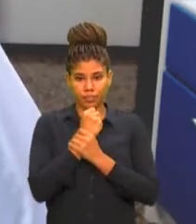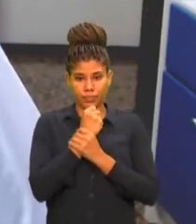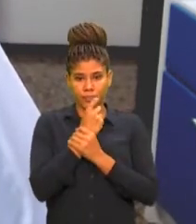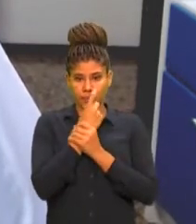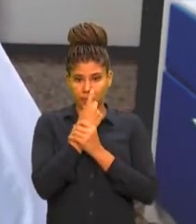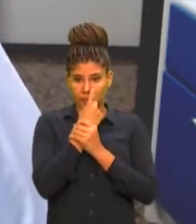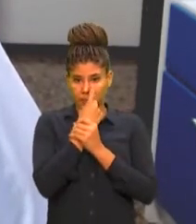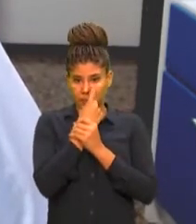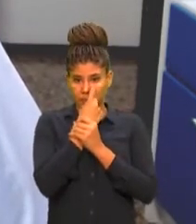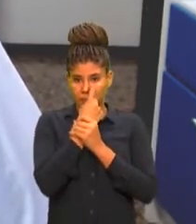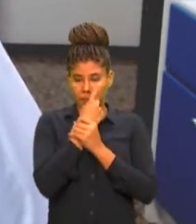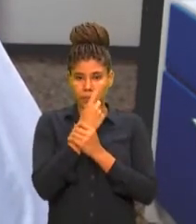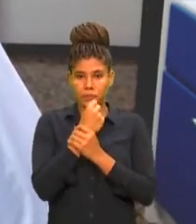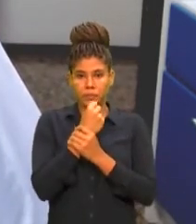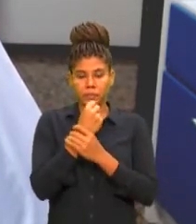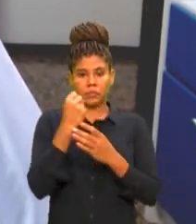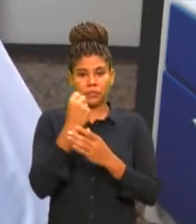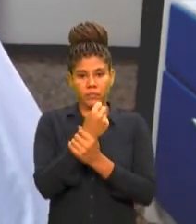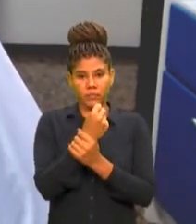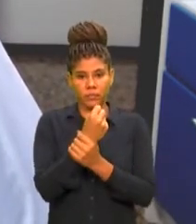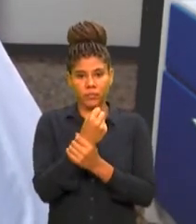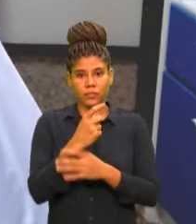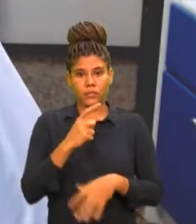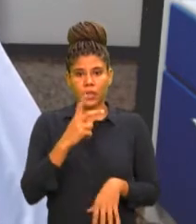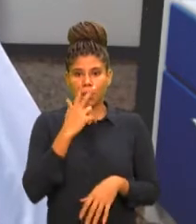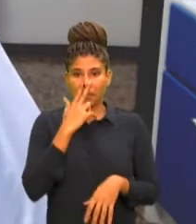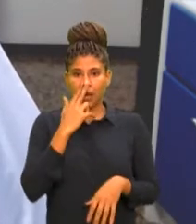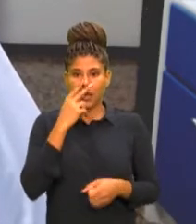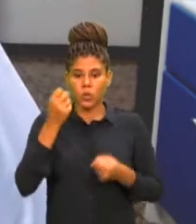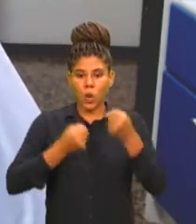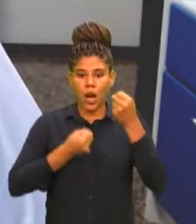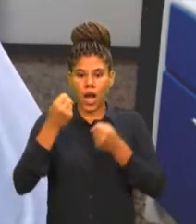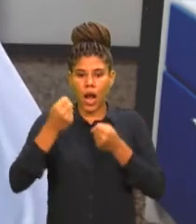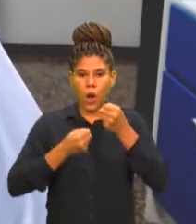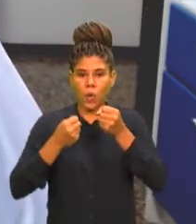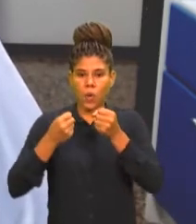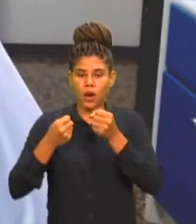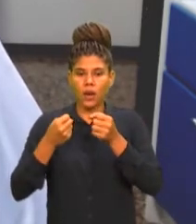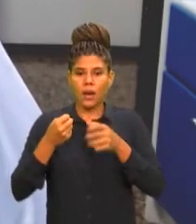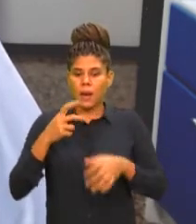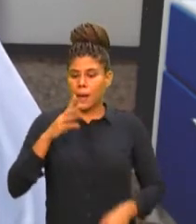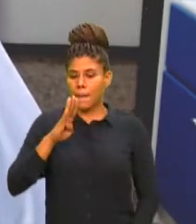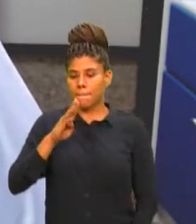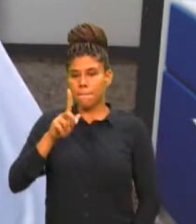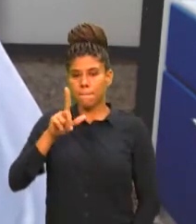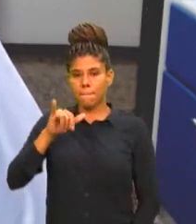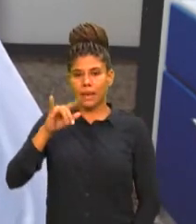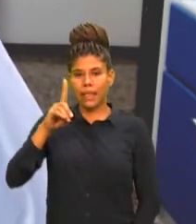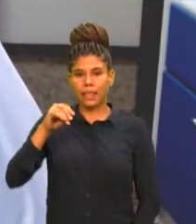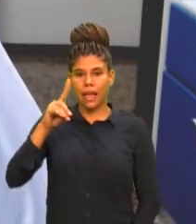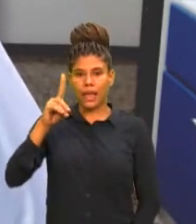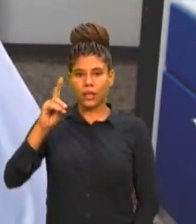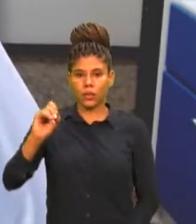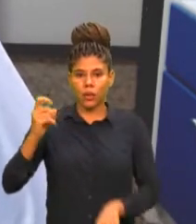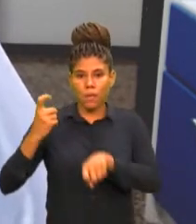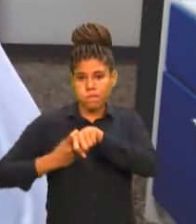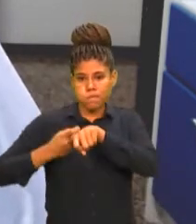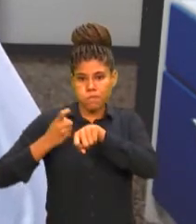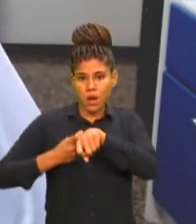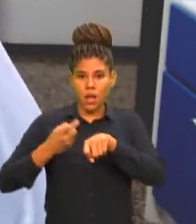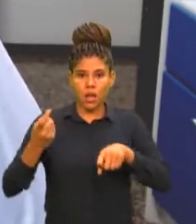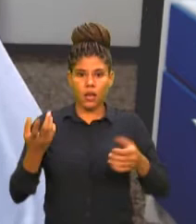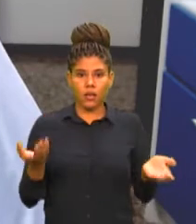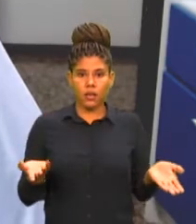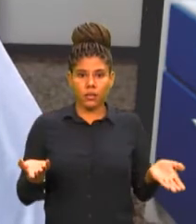É como se a gente tivesse um carro blindado, que você mandou blindar seu carro, e acha que por isso você pode atravessar todo o tiroteio. Não, enquanto tiver violência na